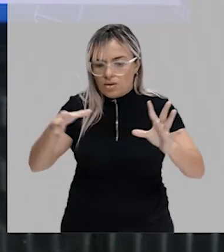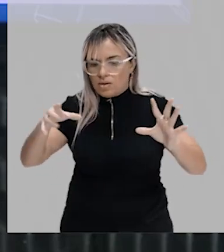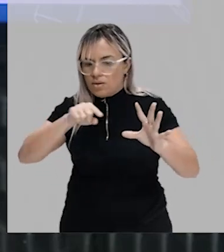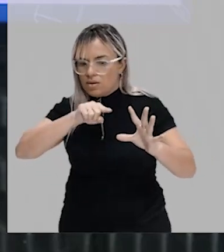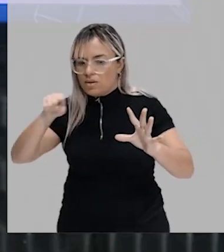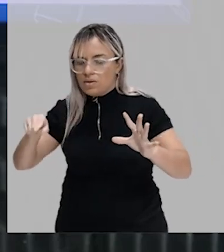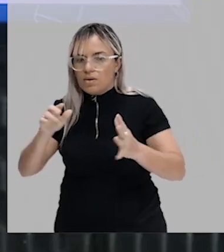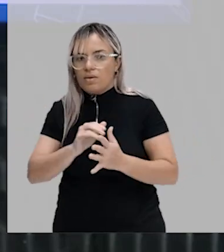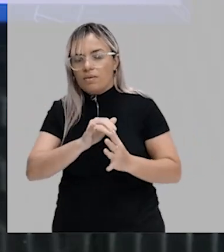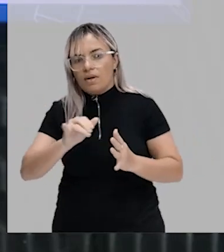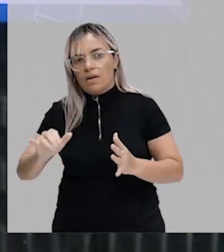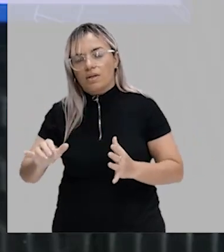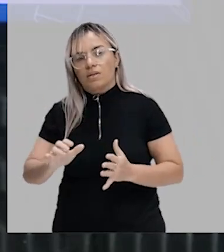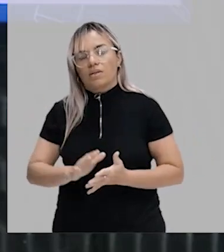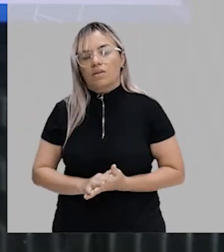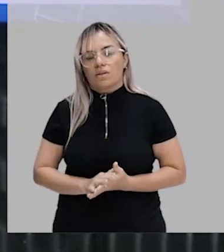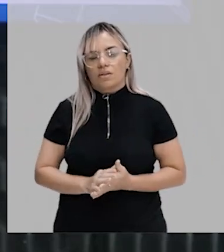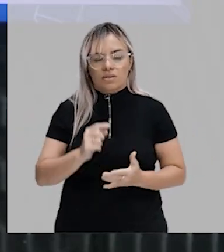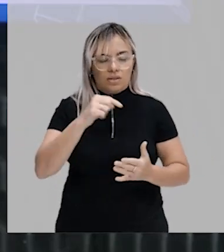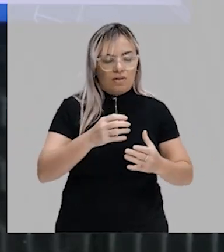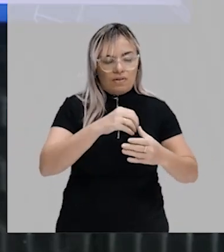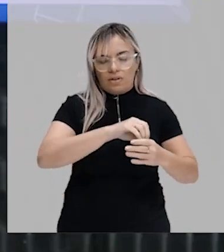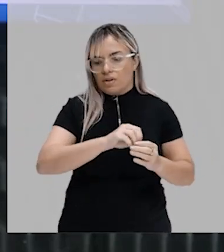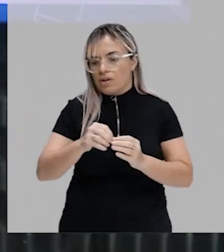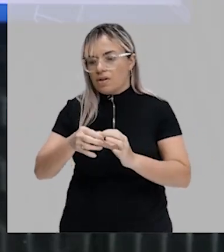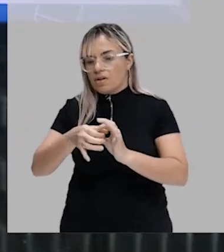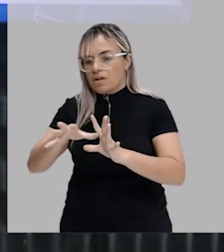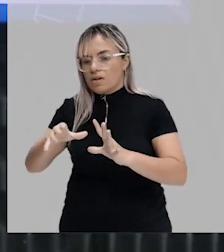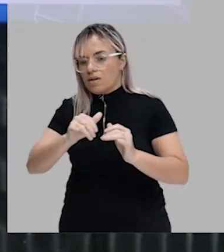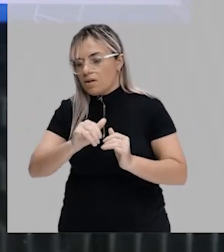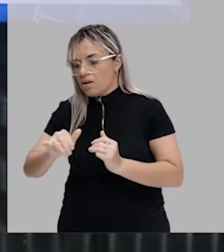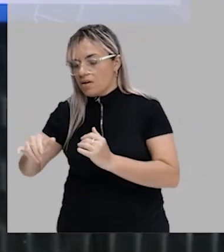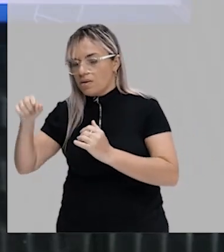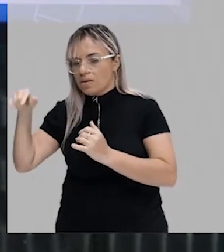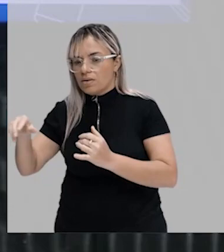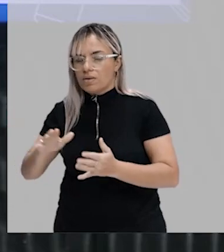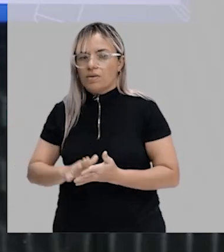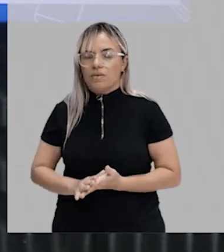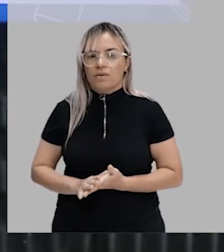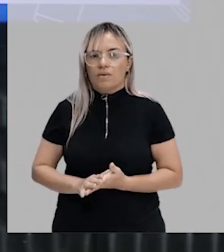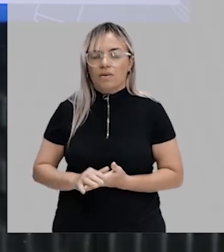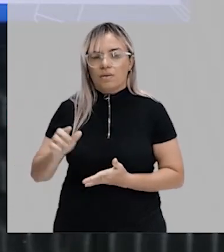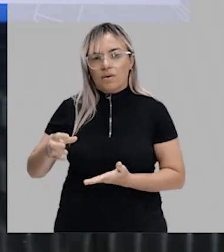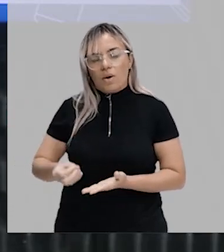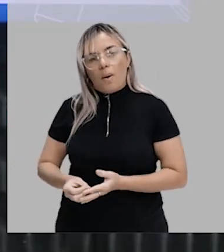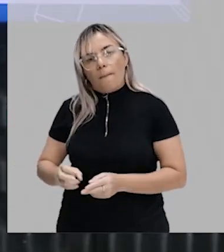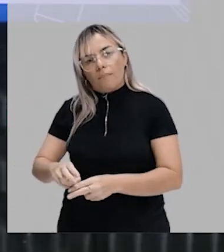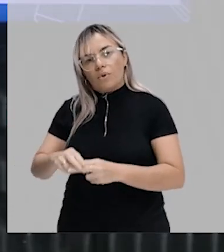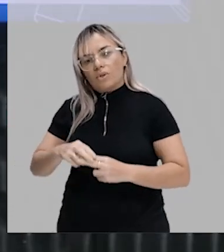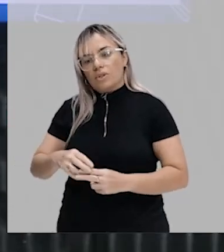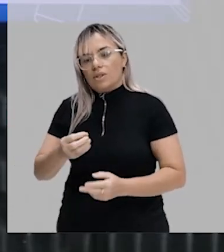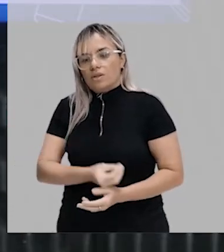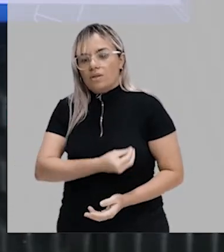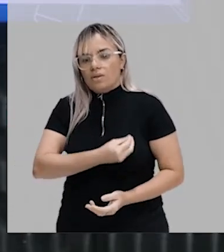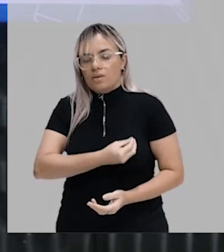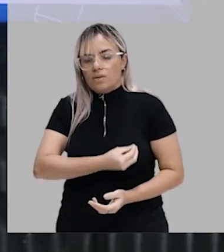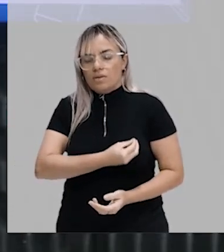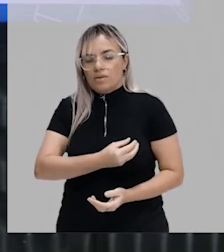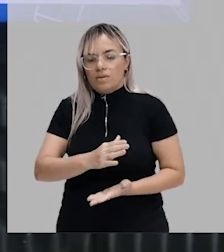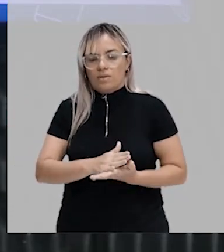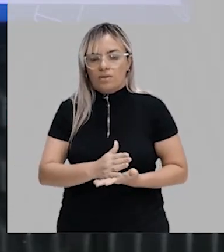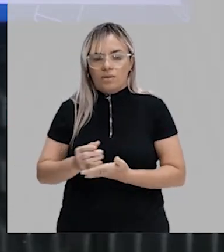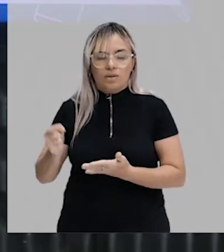armazenada dentro dela. Essa energia aqui é a que vai fazer com que o indivíduo sobreviva. Ou seja, essa